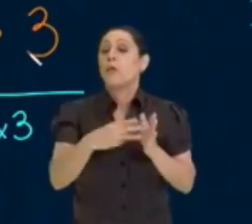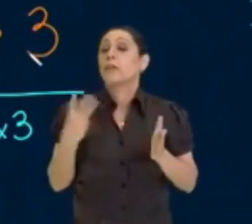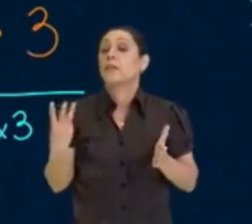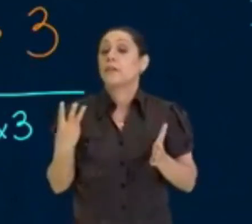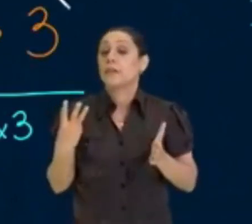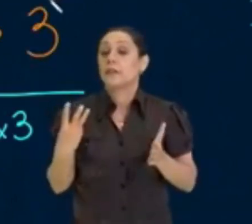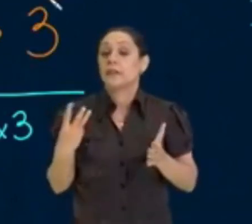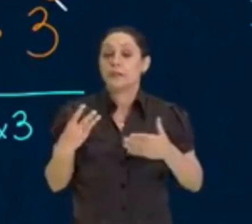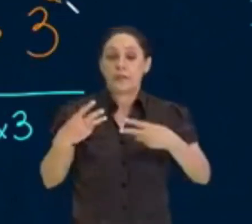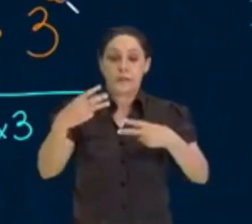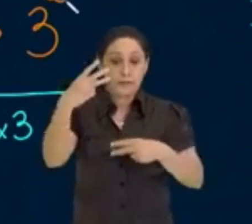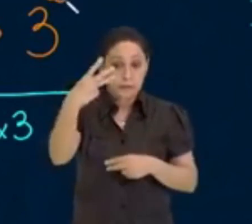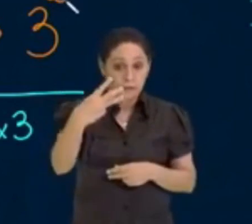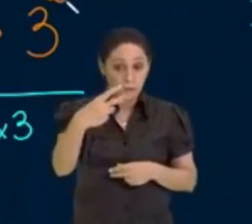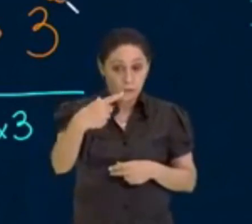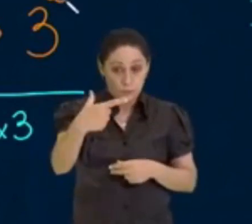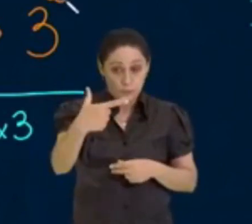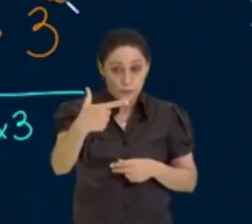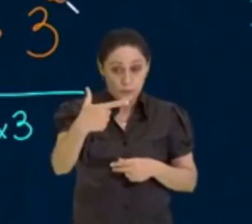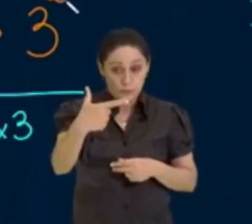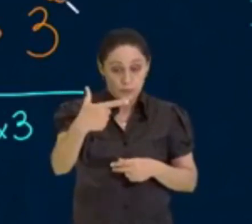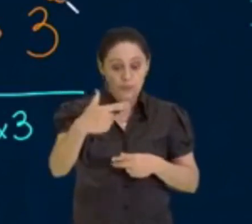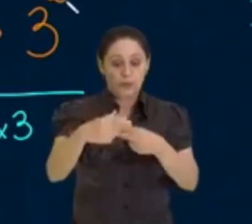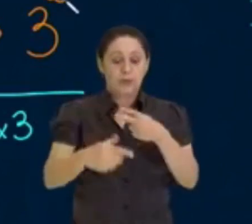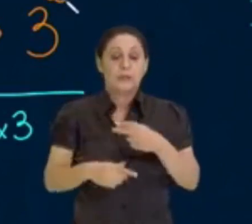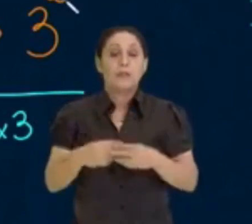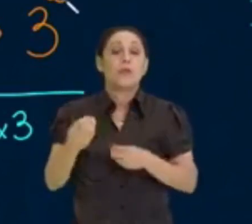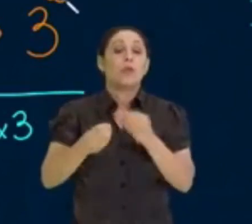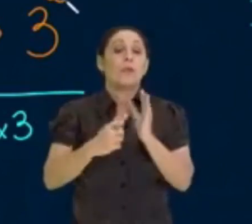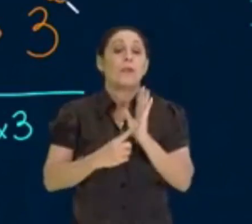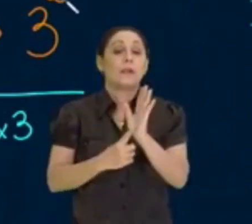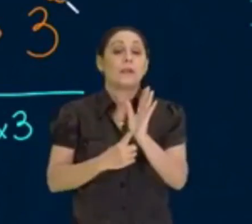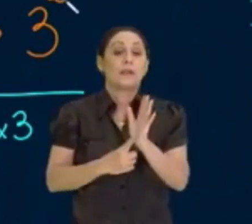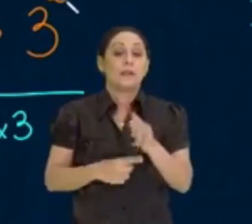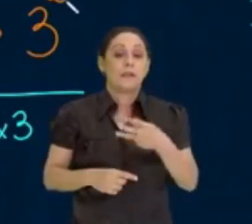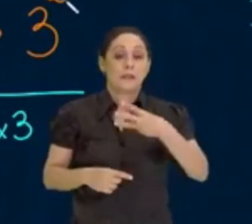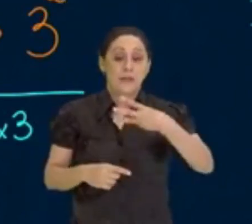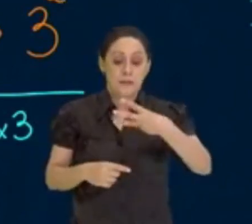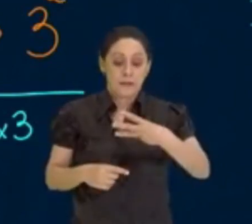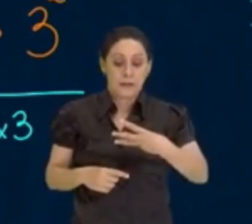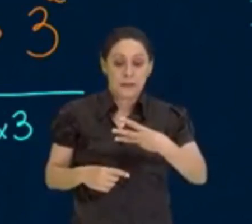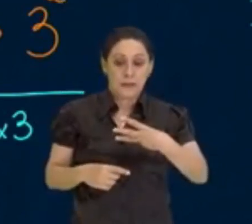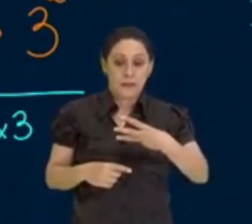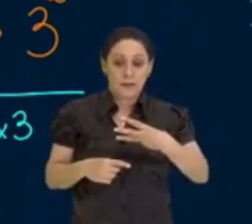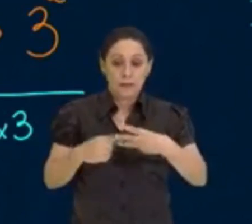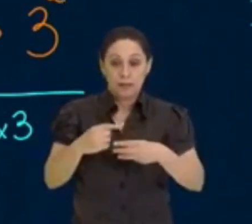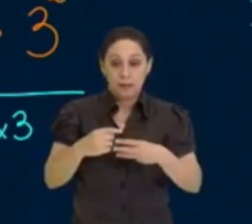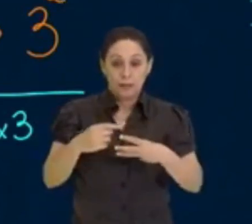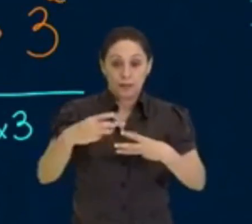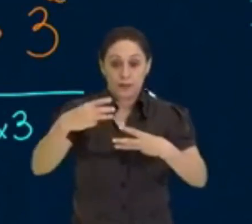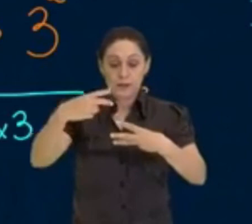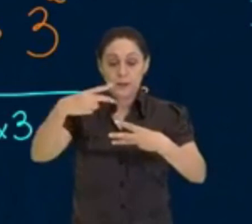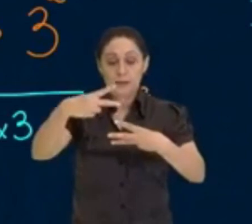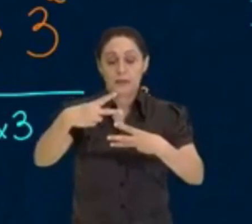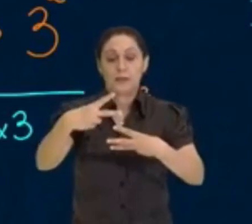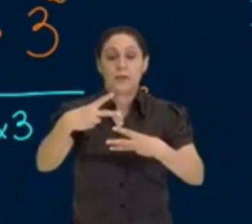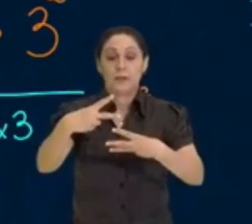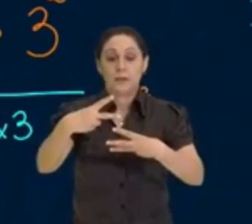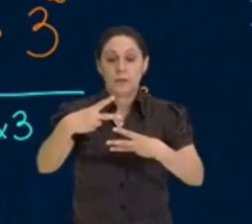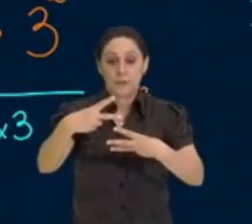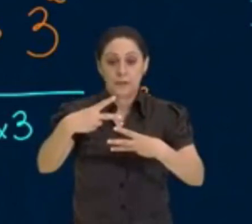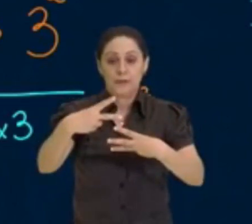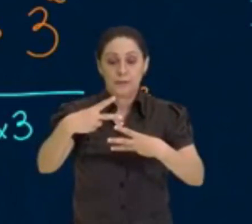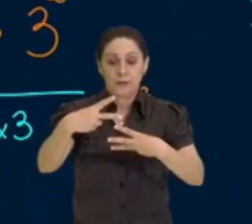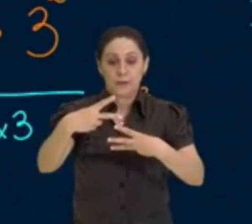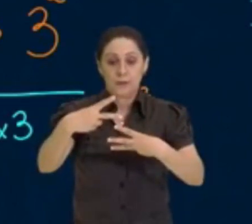repete? 2. Então, como é que eu represento isso? Vai ficar 2 elevado à terceira,